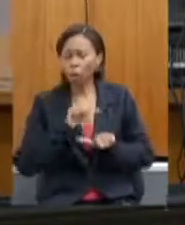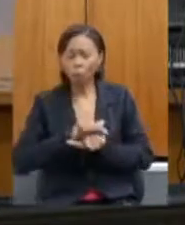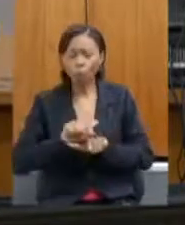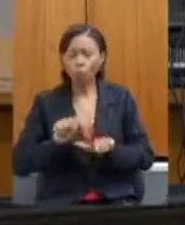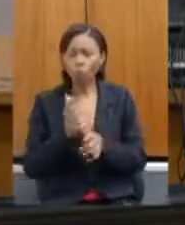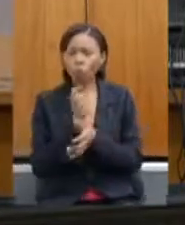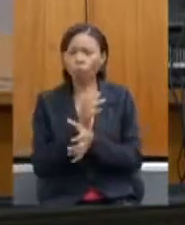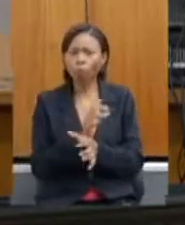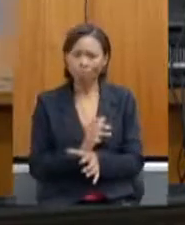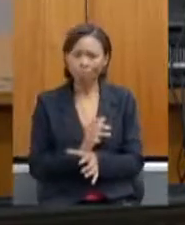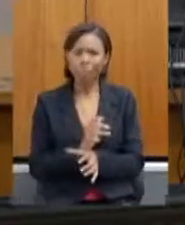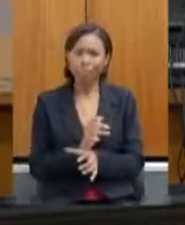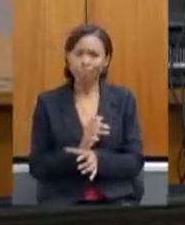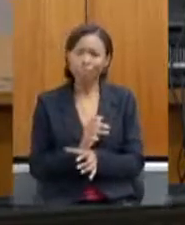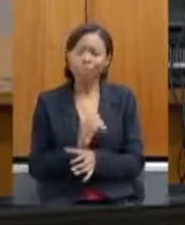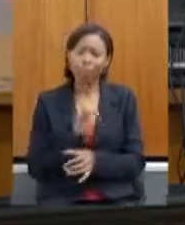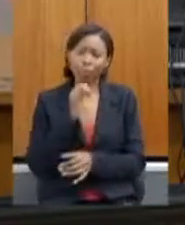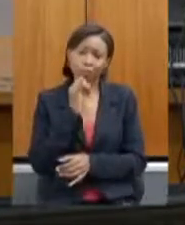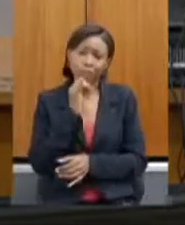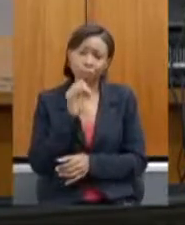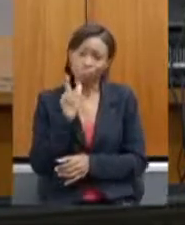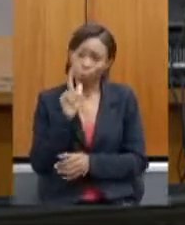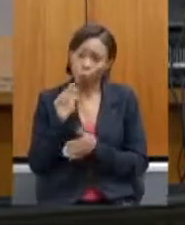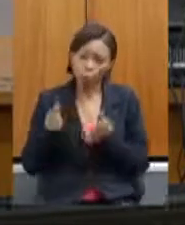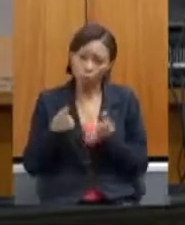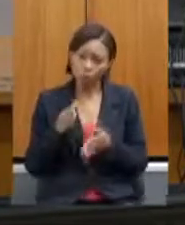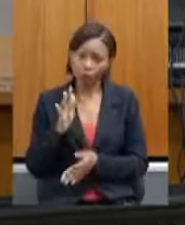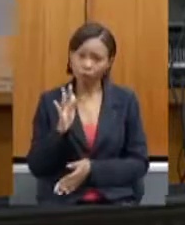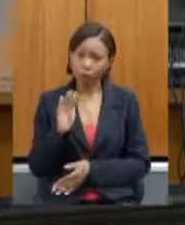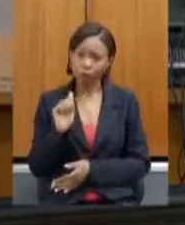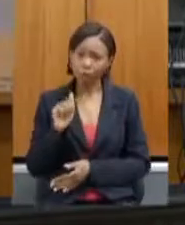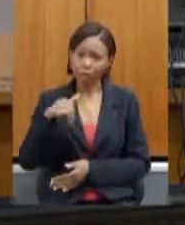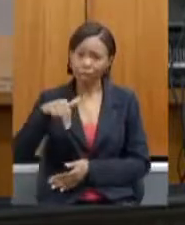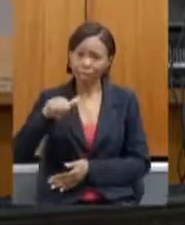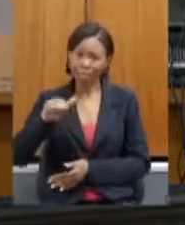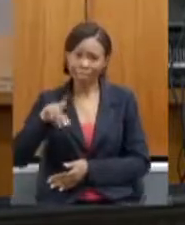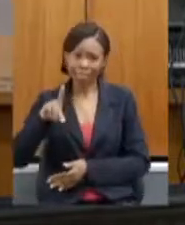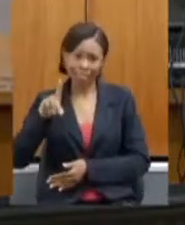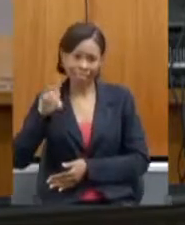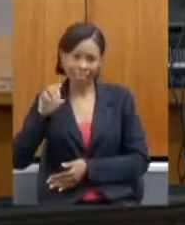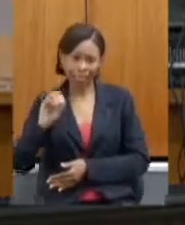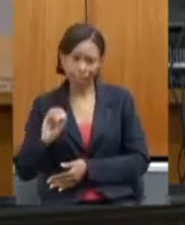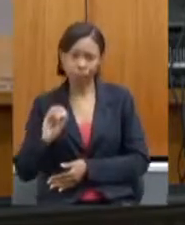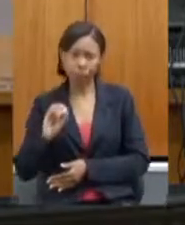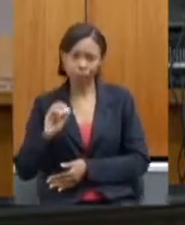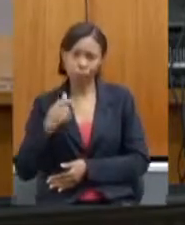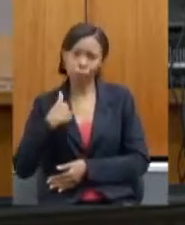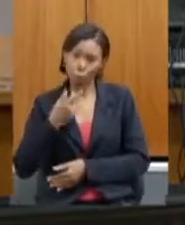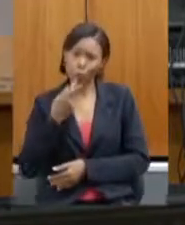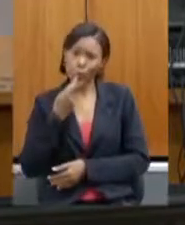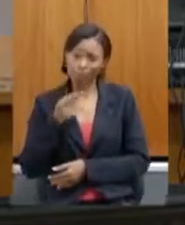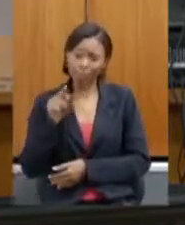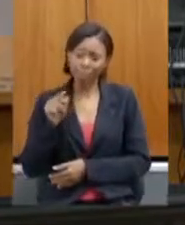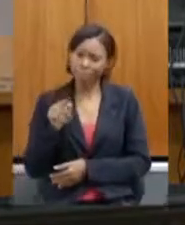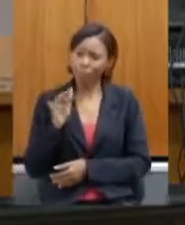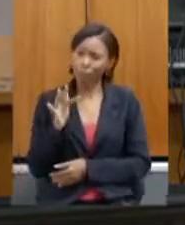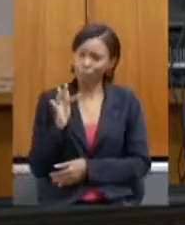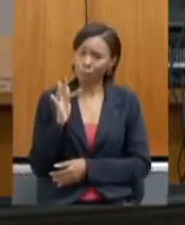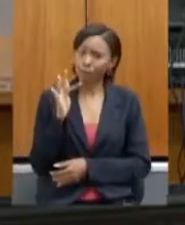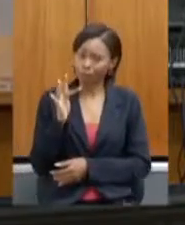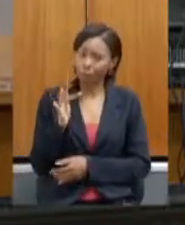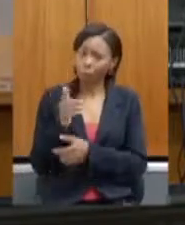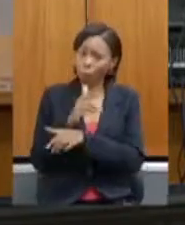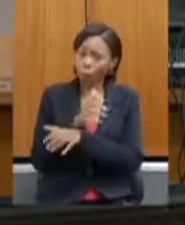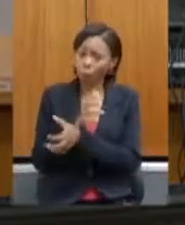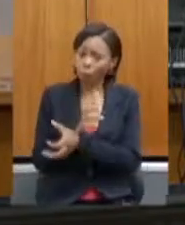aqui o fanado, que eu costumo dizer, se continuar do jeito que vai, vai virar finado, não fanado. É triste a gente ser detentor de